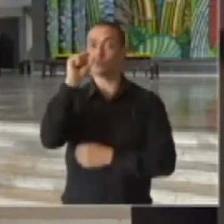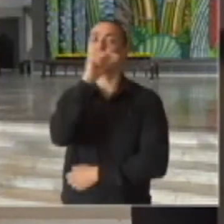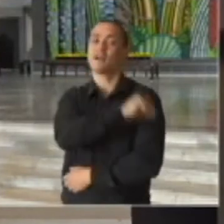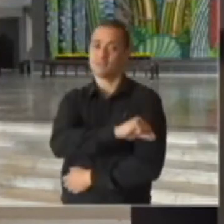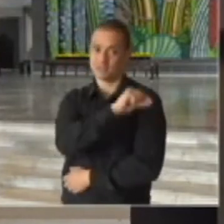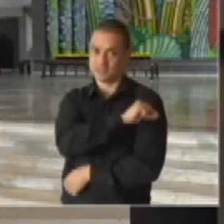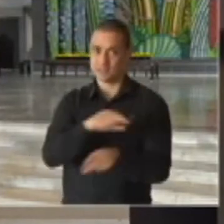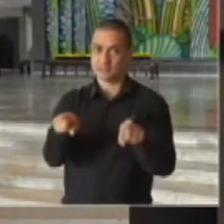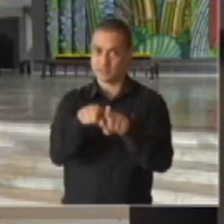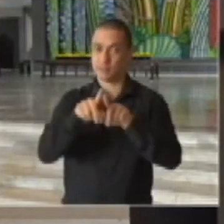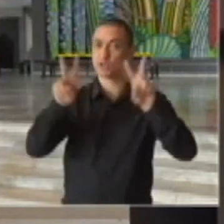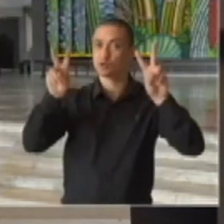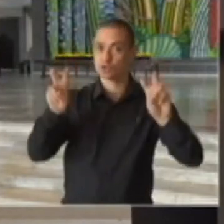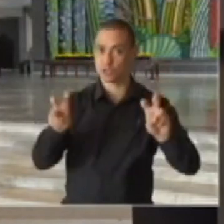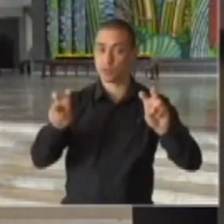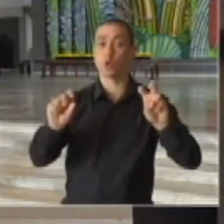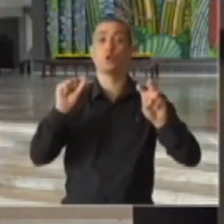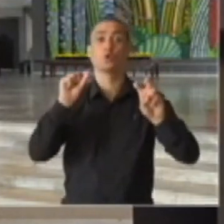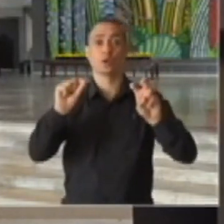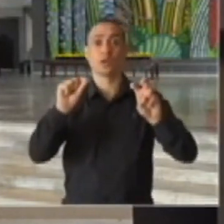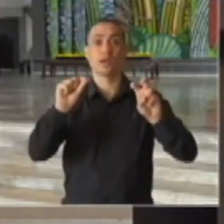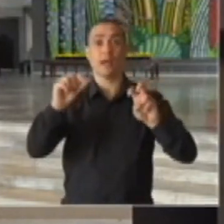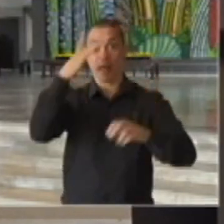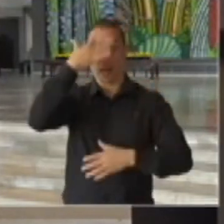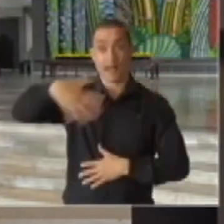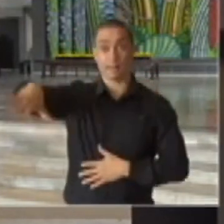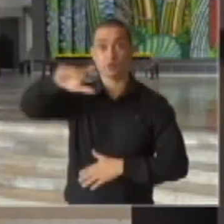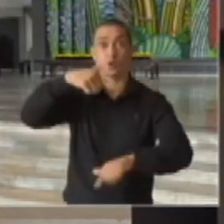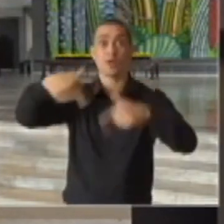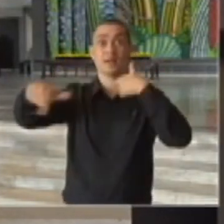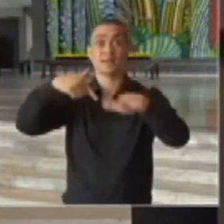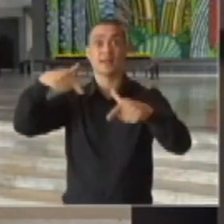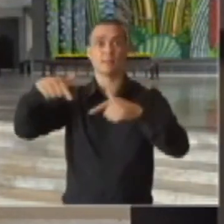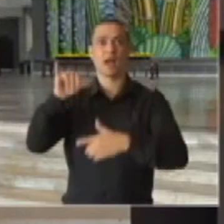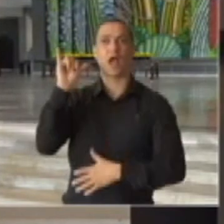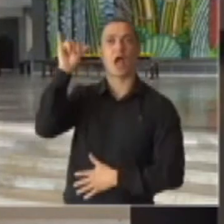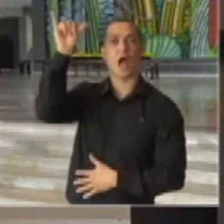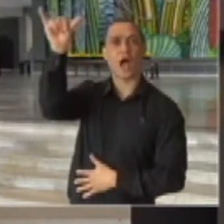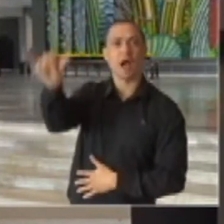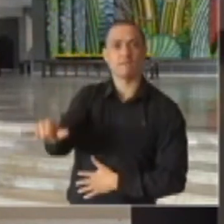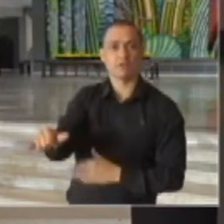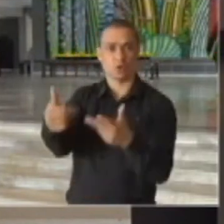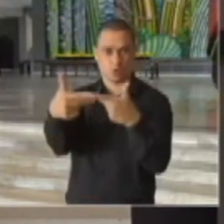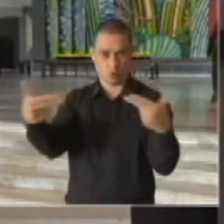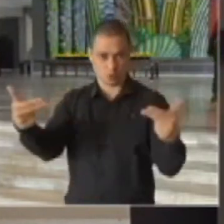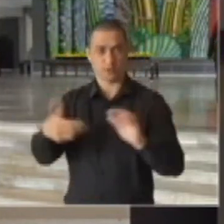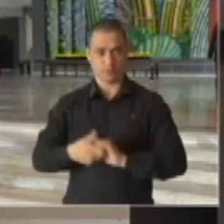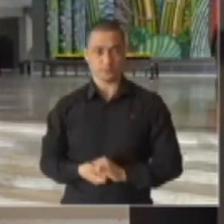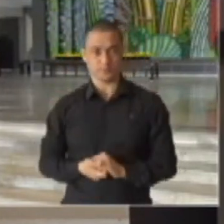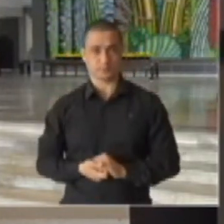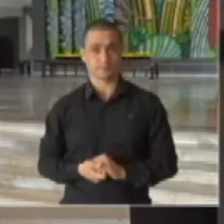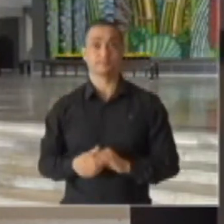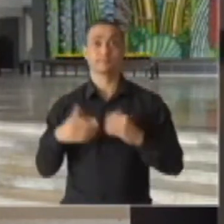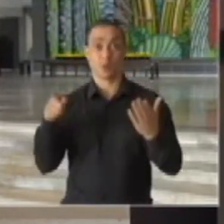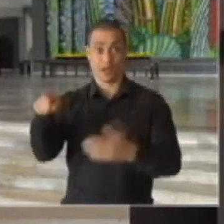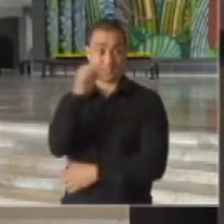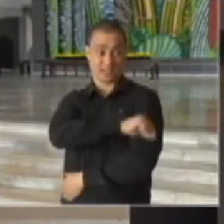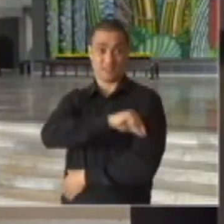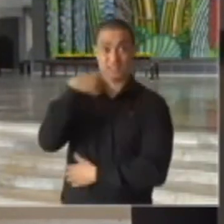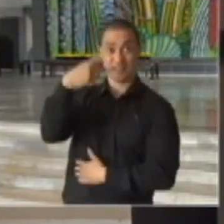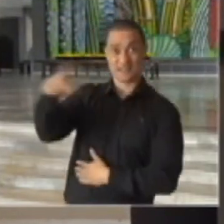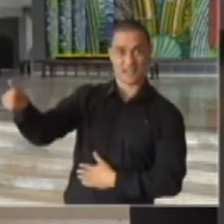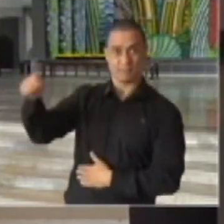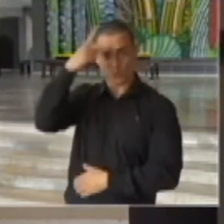na semana anterior. Quando, do pronunciamento do governador João Dória, a taxa de ocupação de UTIs por pacientes graves